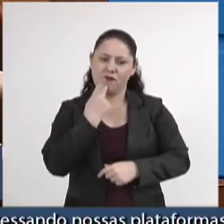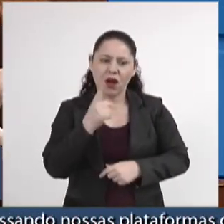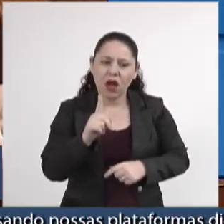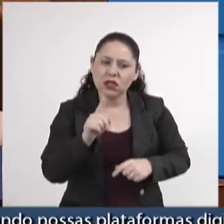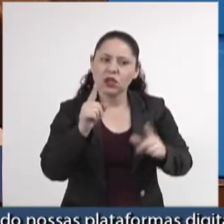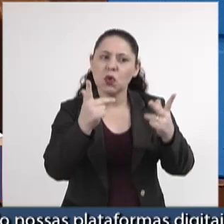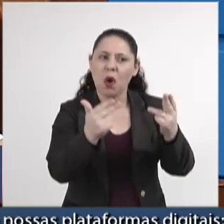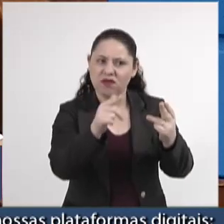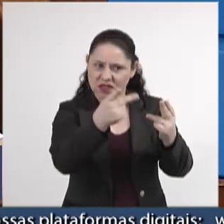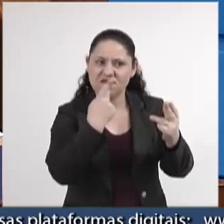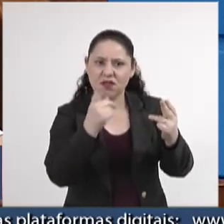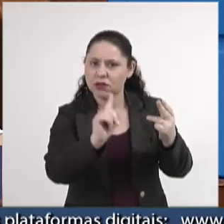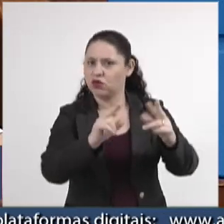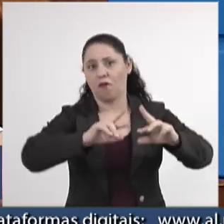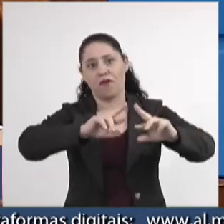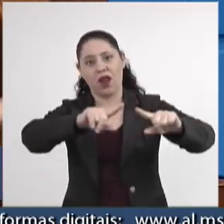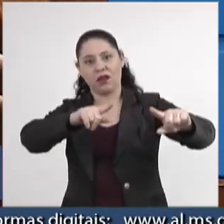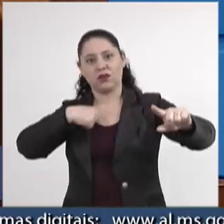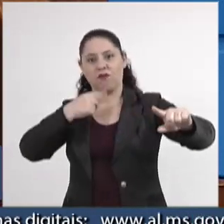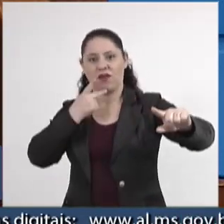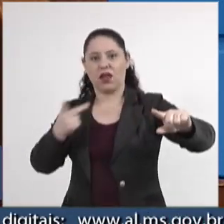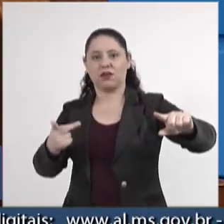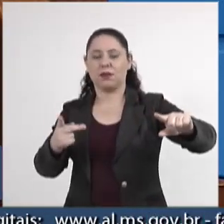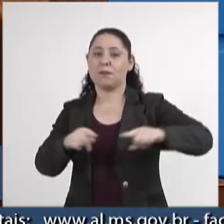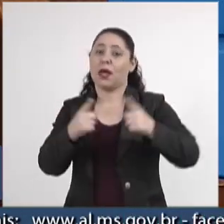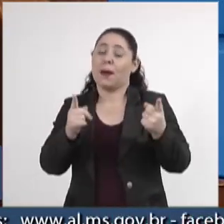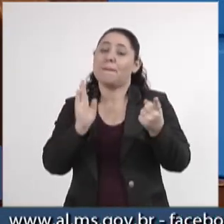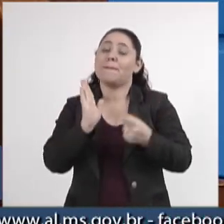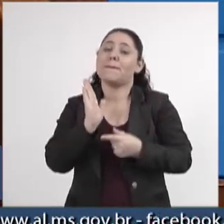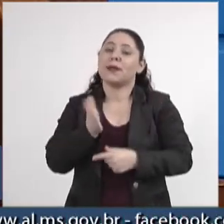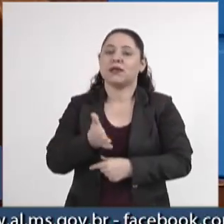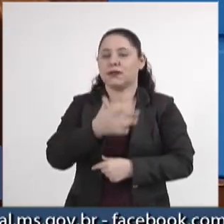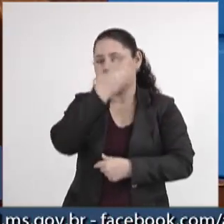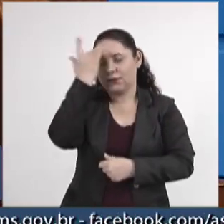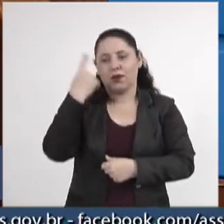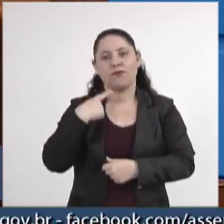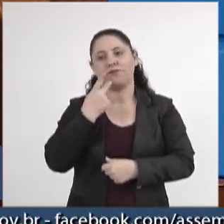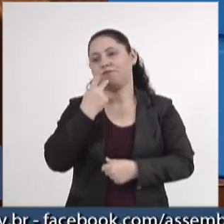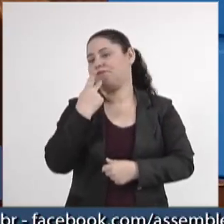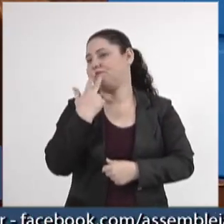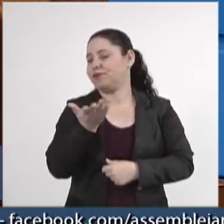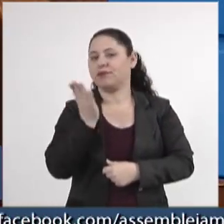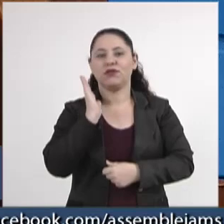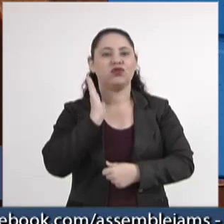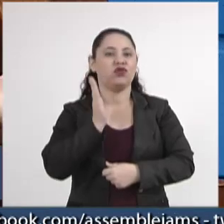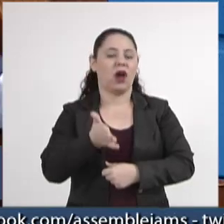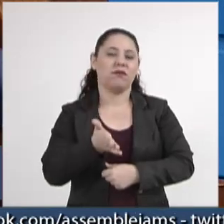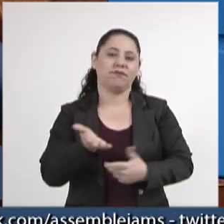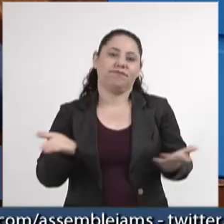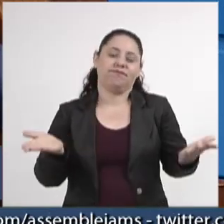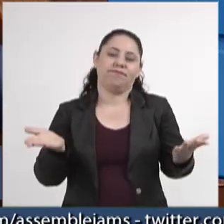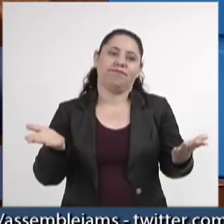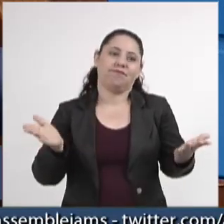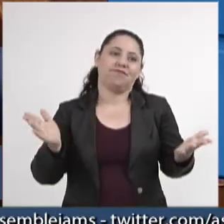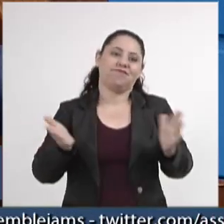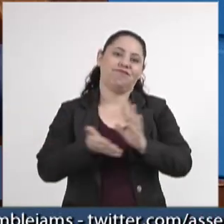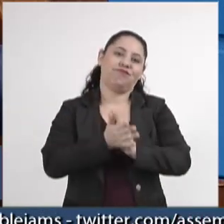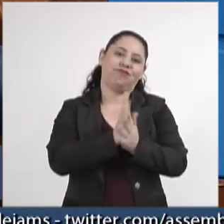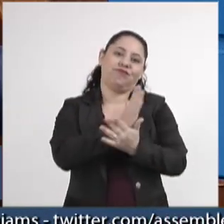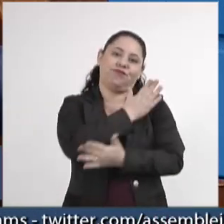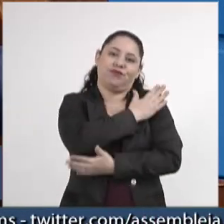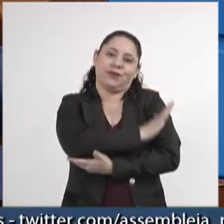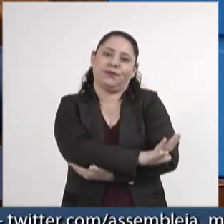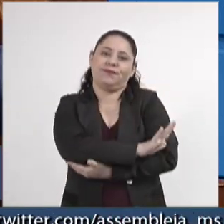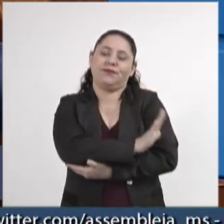que eu queria dizer, mas a pessoa já se entregou, ela já se manifestou de forma racista.